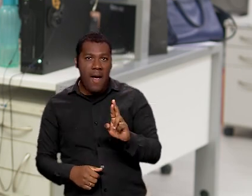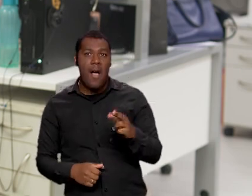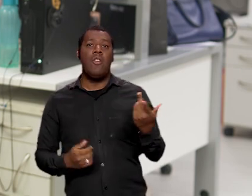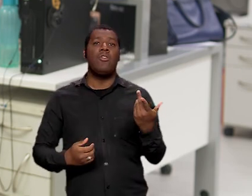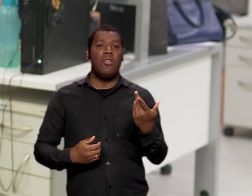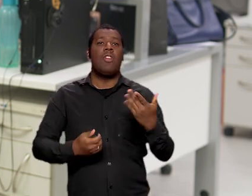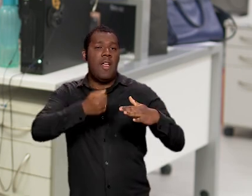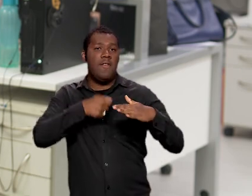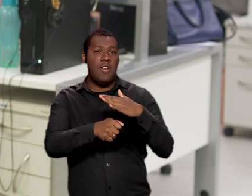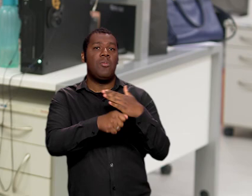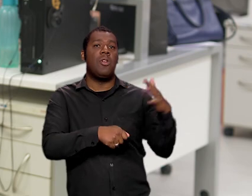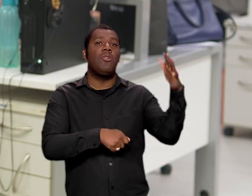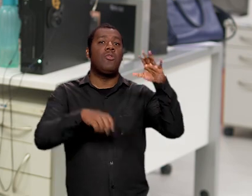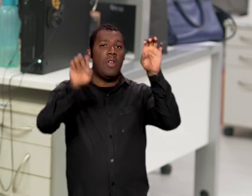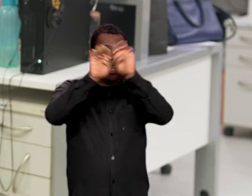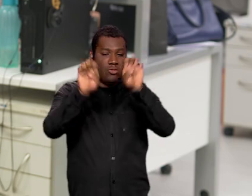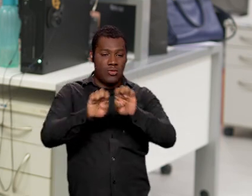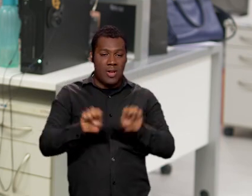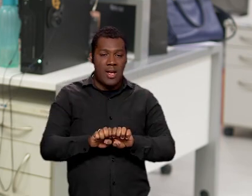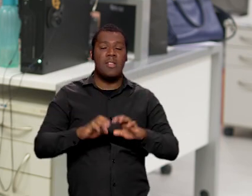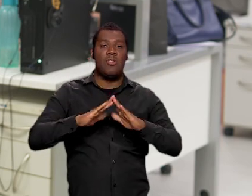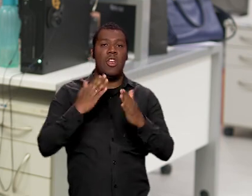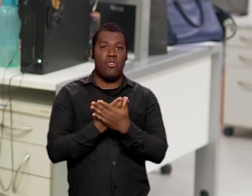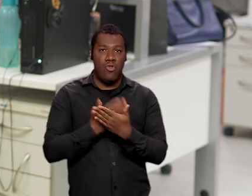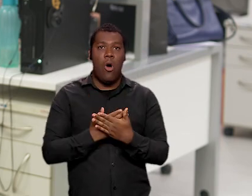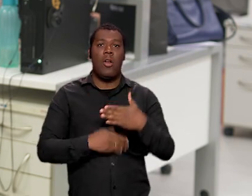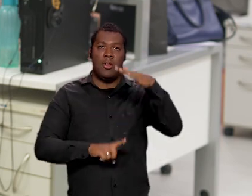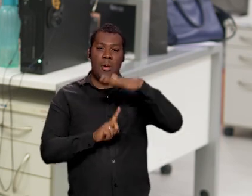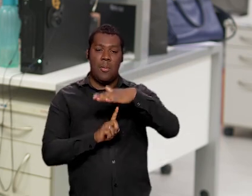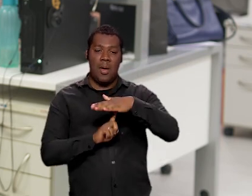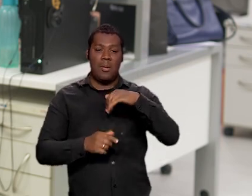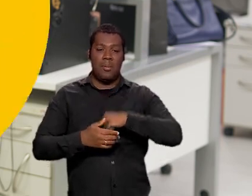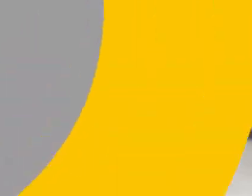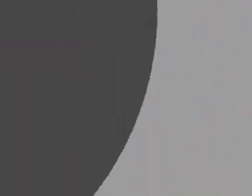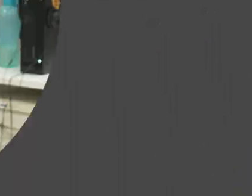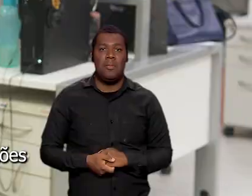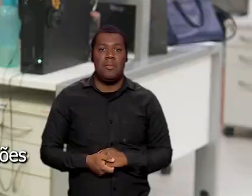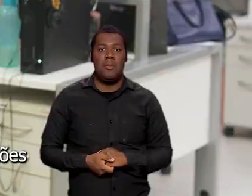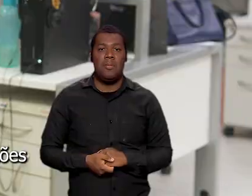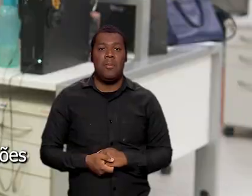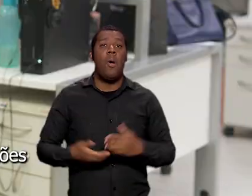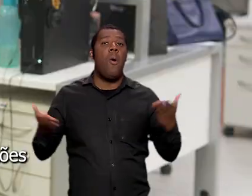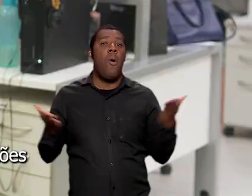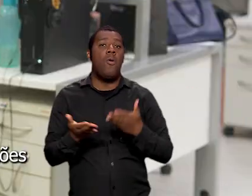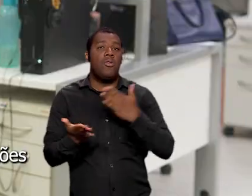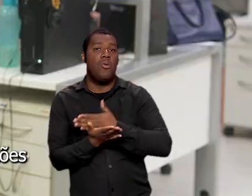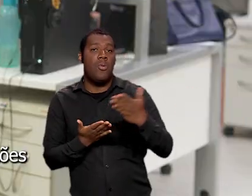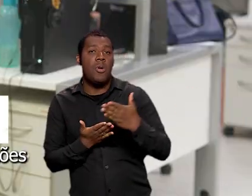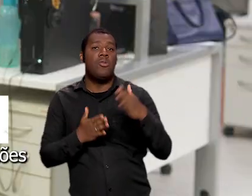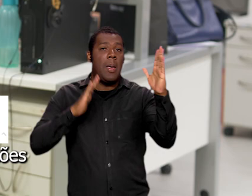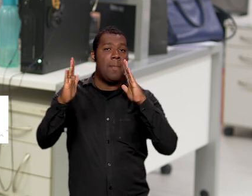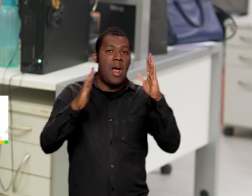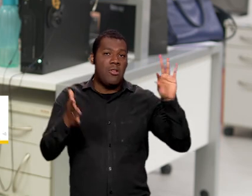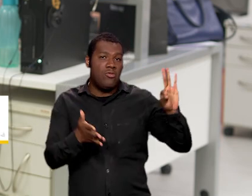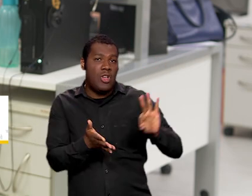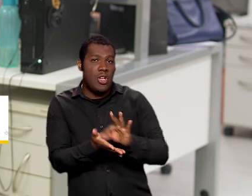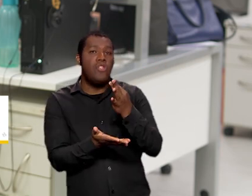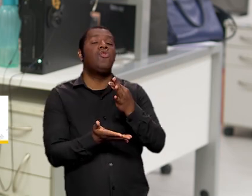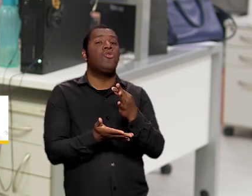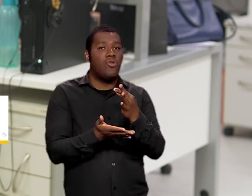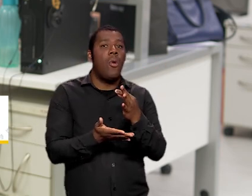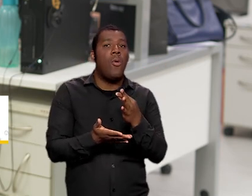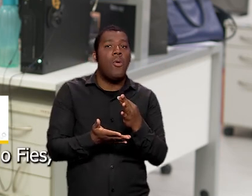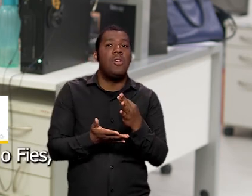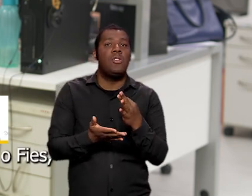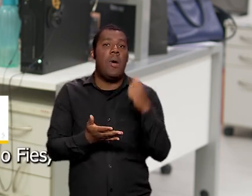imobiliários destinados à reestruturação de escolas do oeste do Paraná. E começou hoje o período de inscrições para o